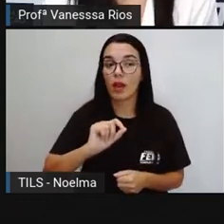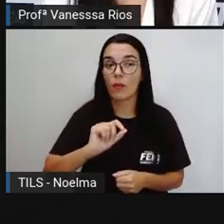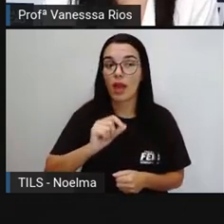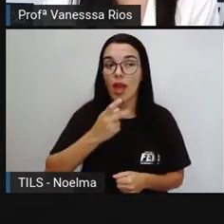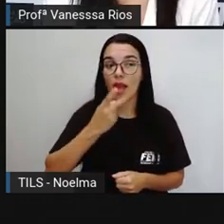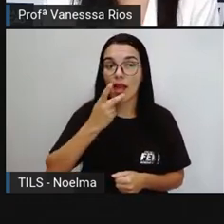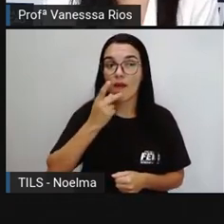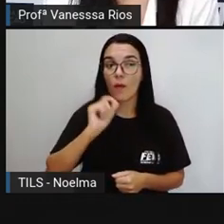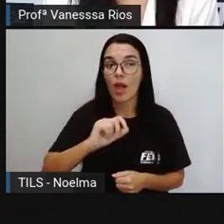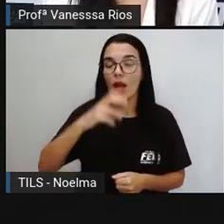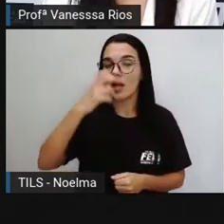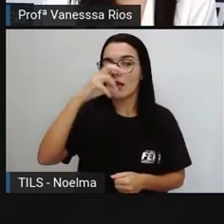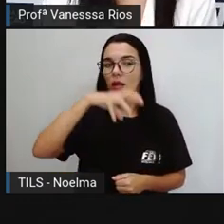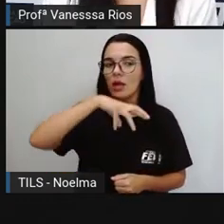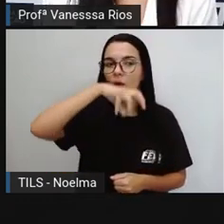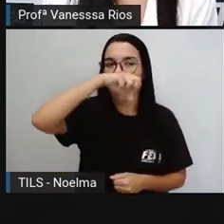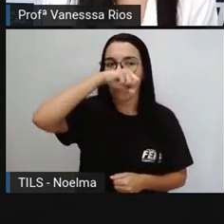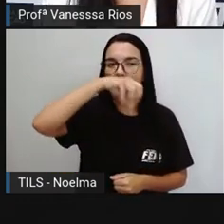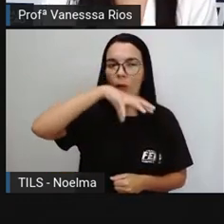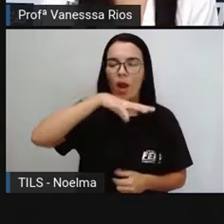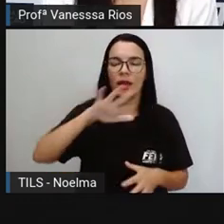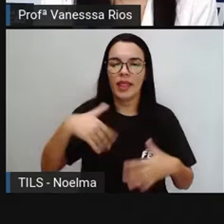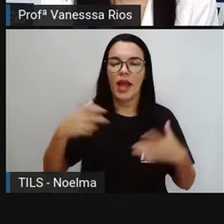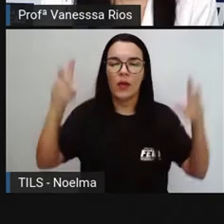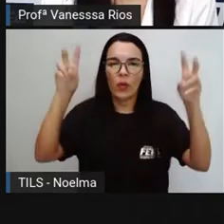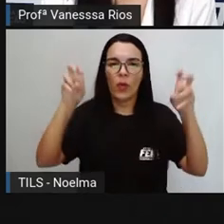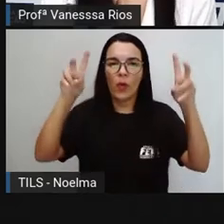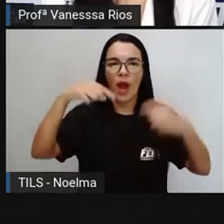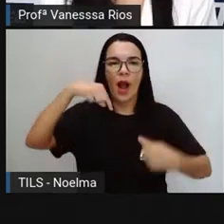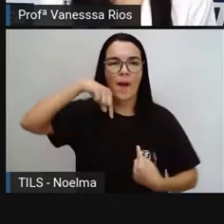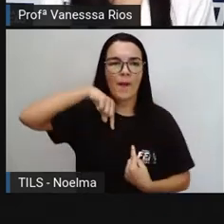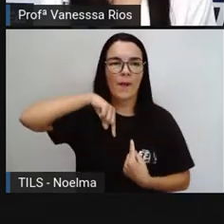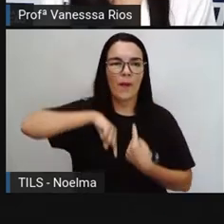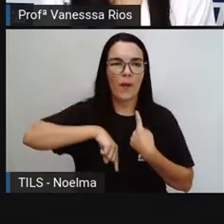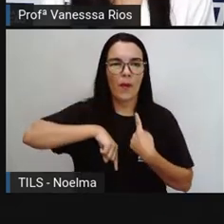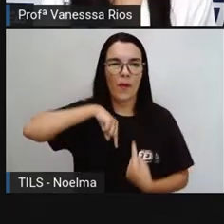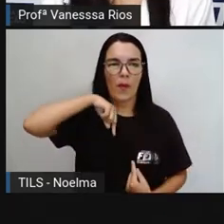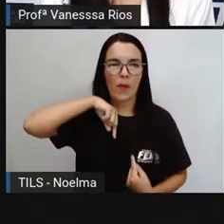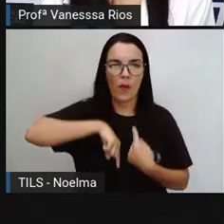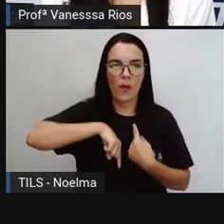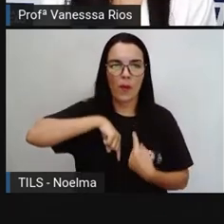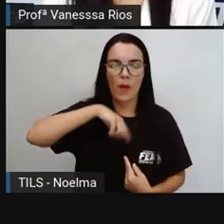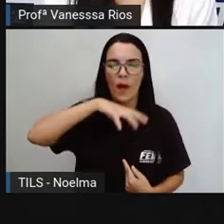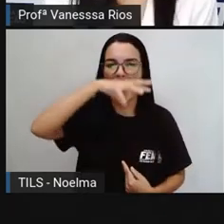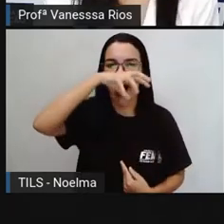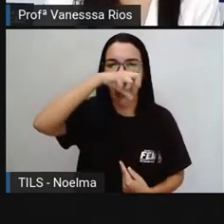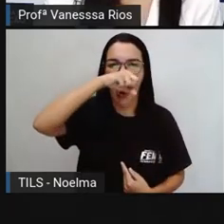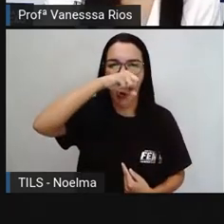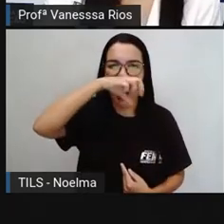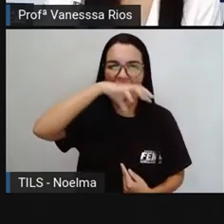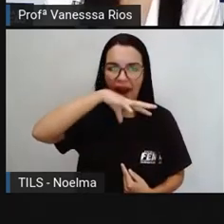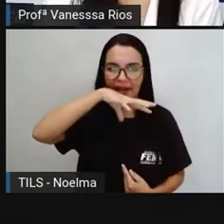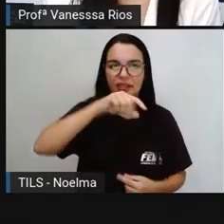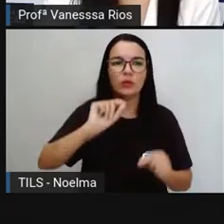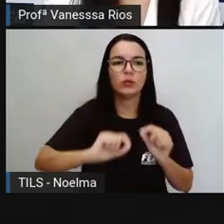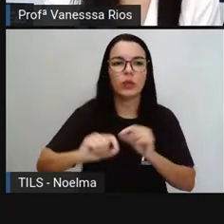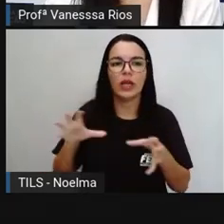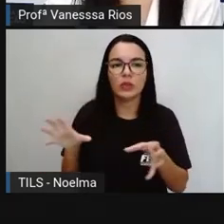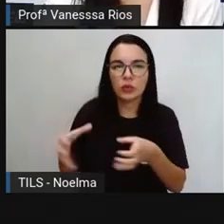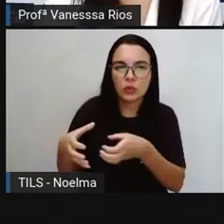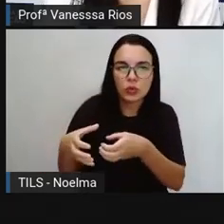falando, então, do nosso sistema respiratório. O sistema respiratório é o conjunto dos órgãos